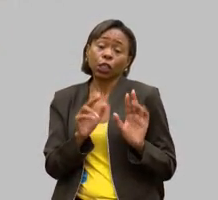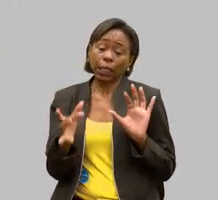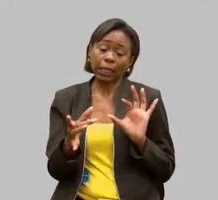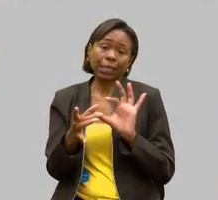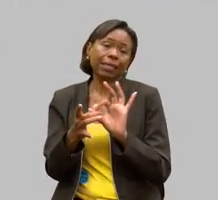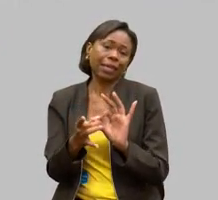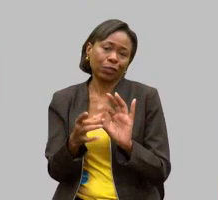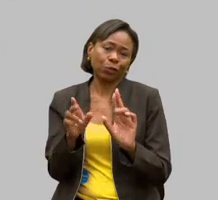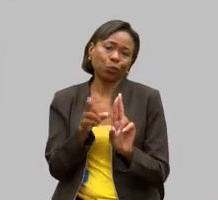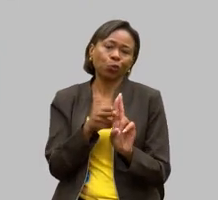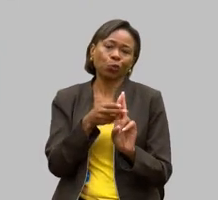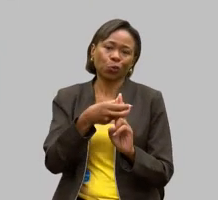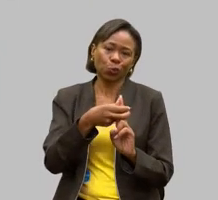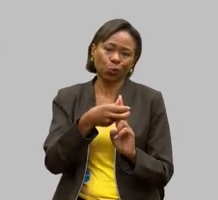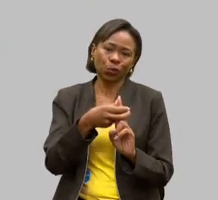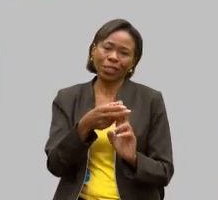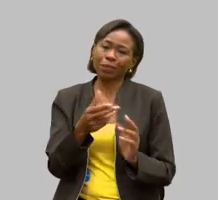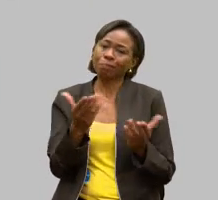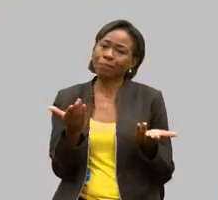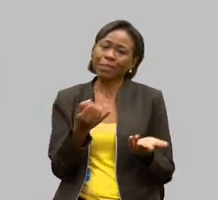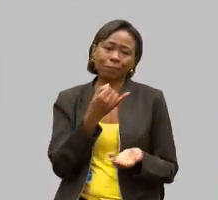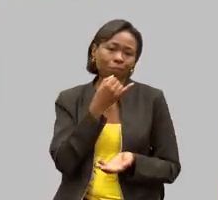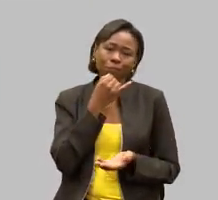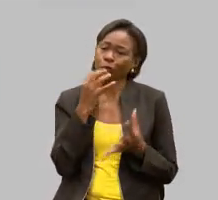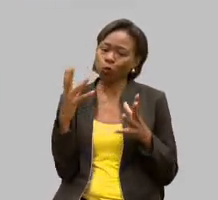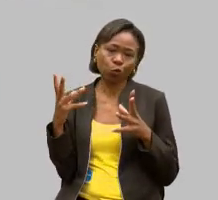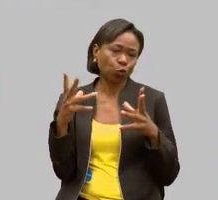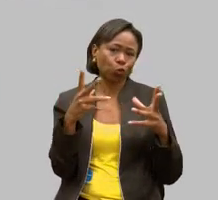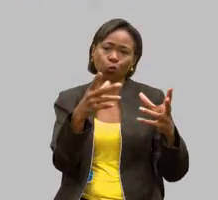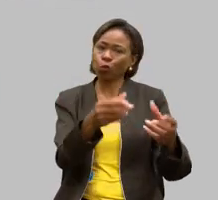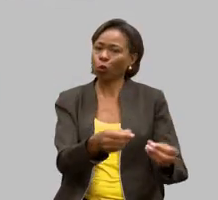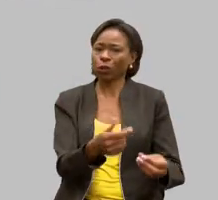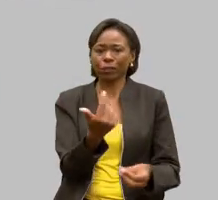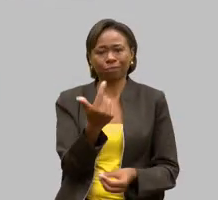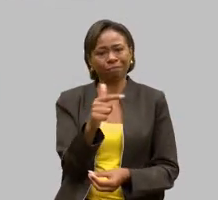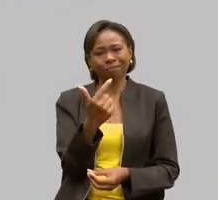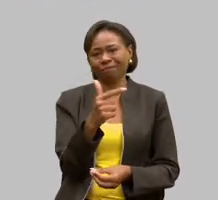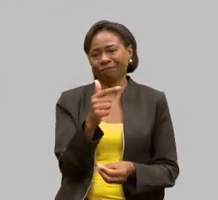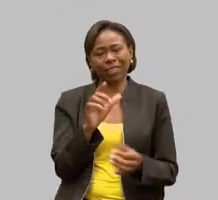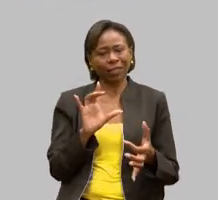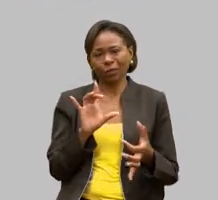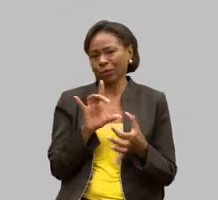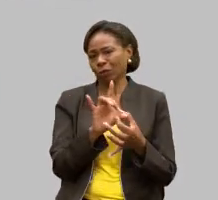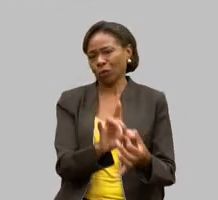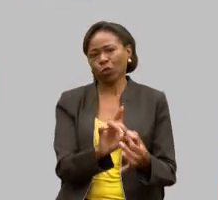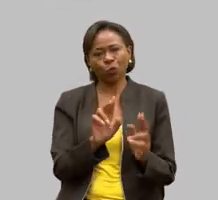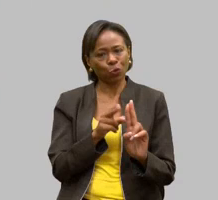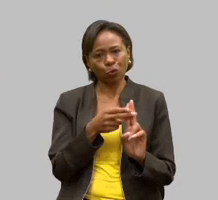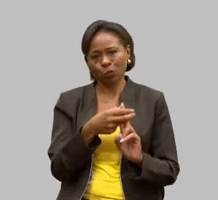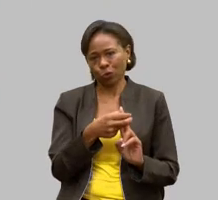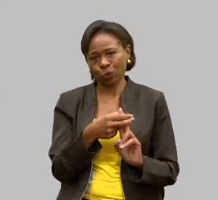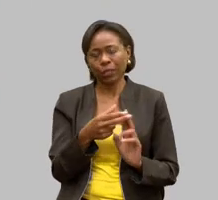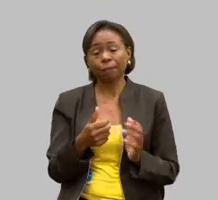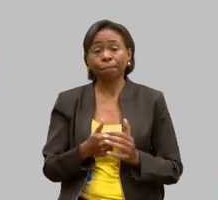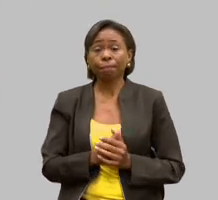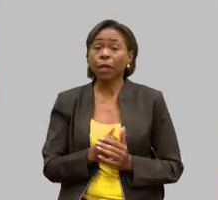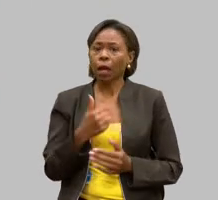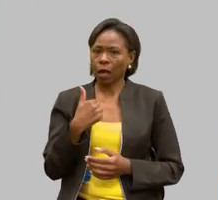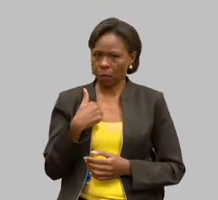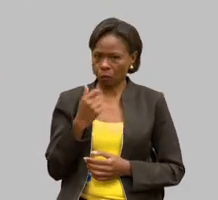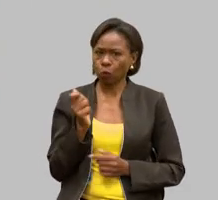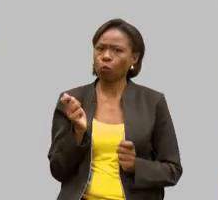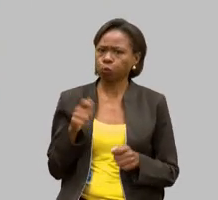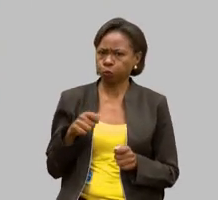Infelizmente, nem todas preenchiam esses requisitos. Mas eu consegui mandar emendas para